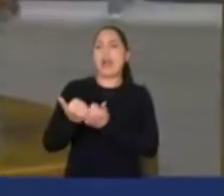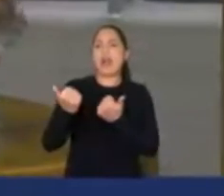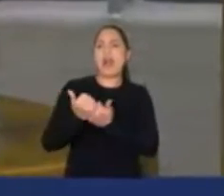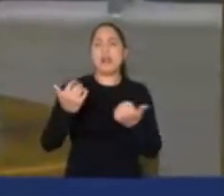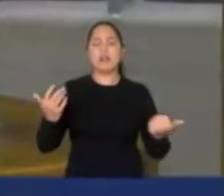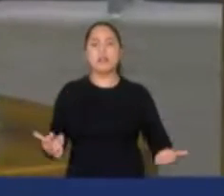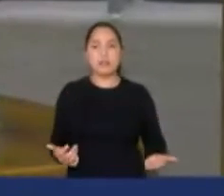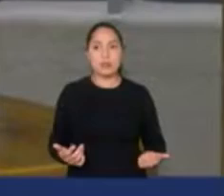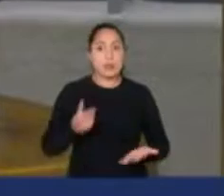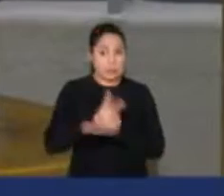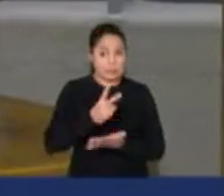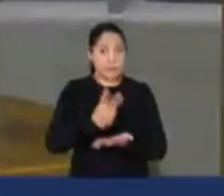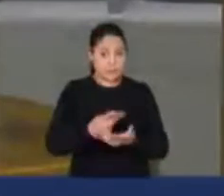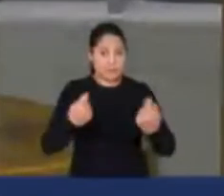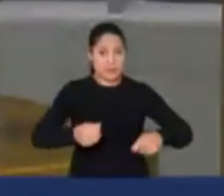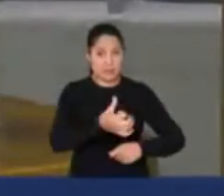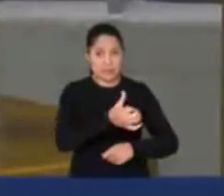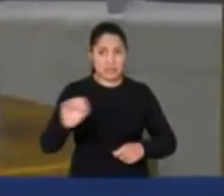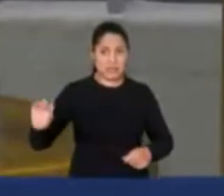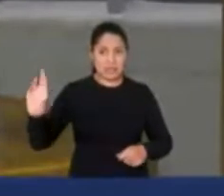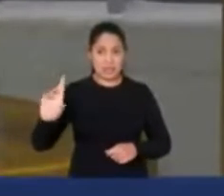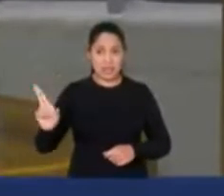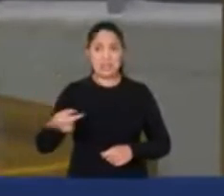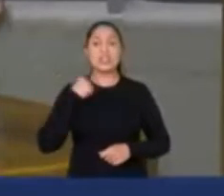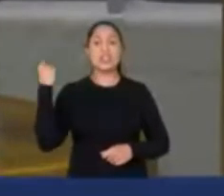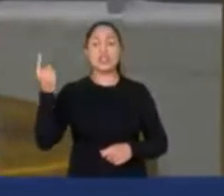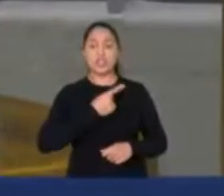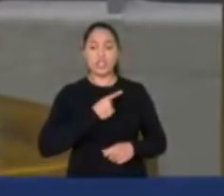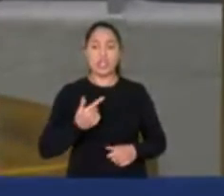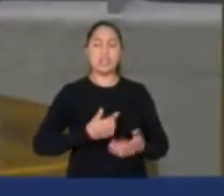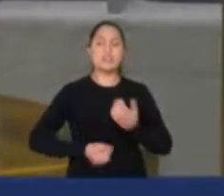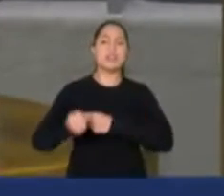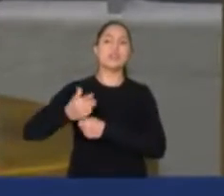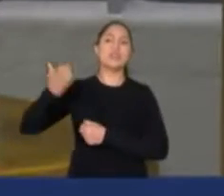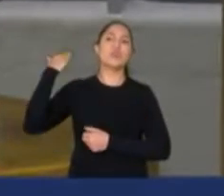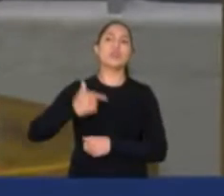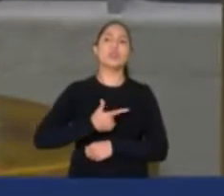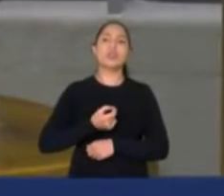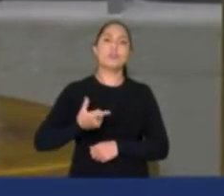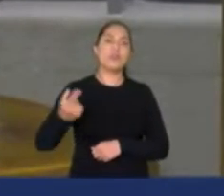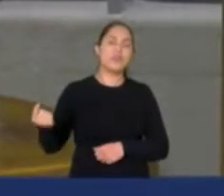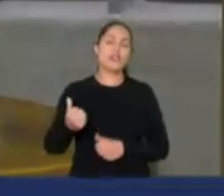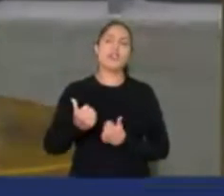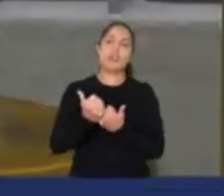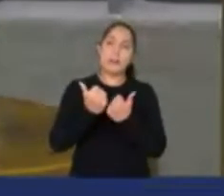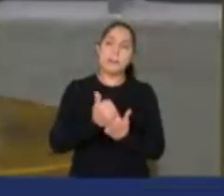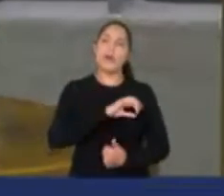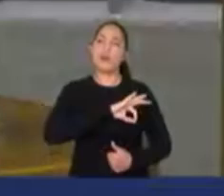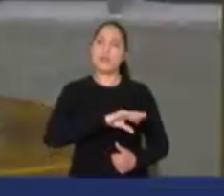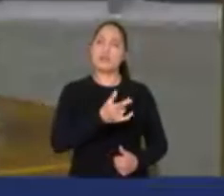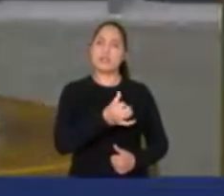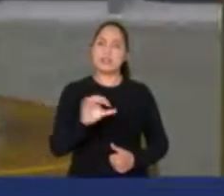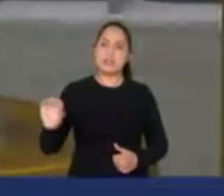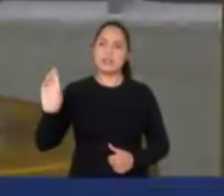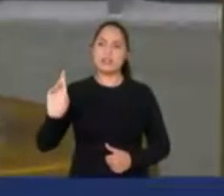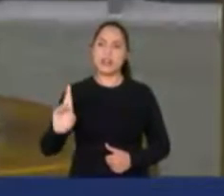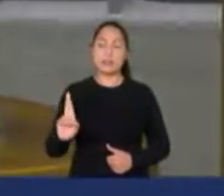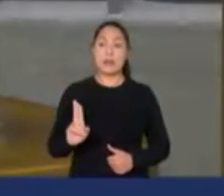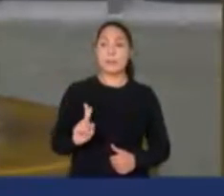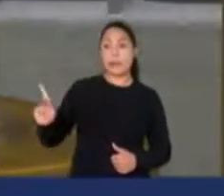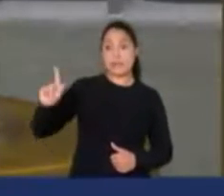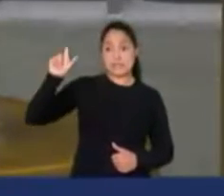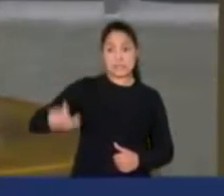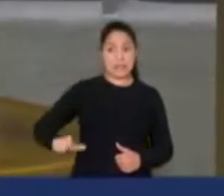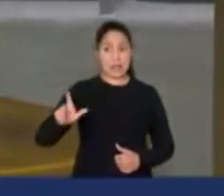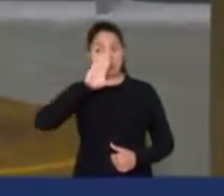precise do auxílio de 600 reais. E nós estamos defendendo desde 2020 o auxílio de 600 reais. Mas o Bolsonaro dá agora